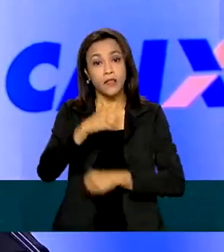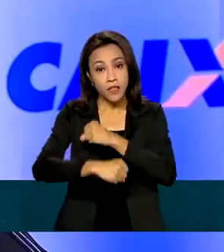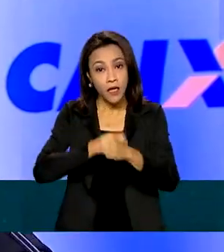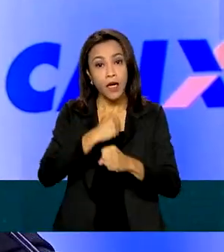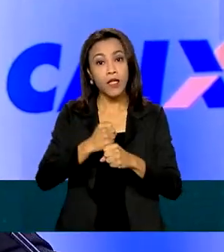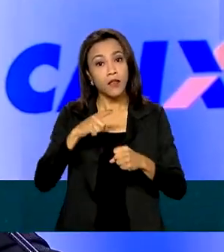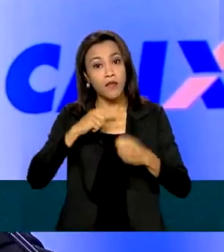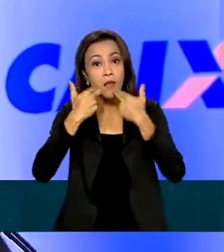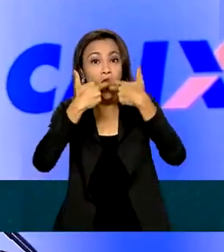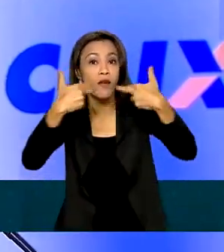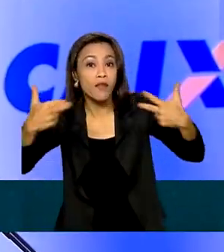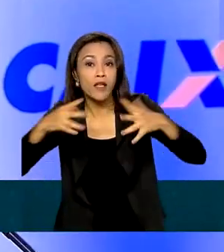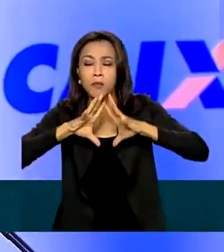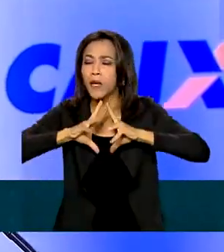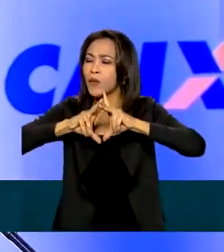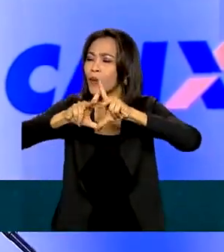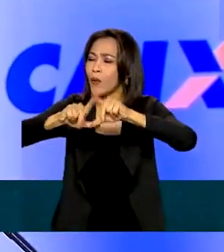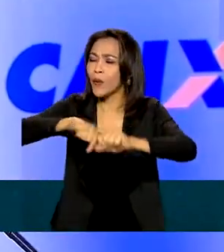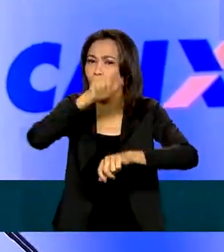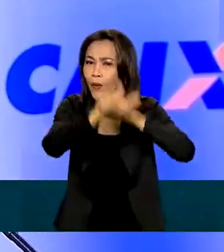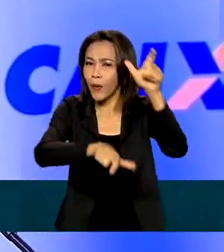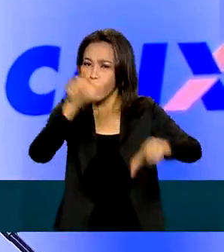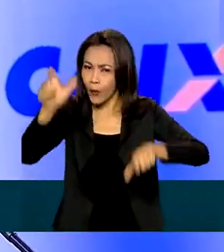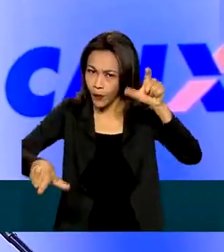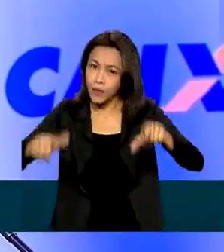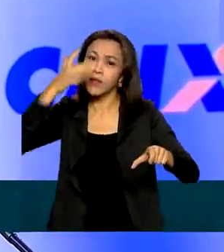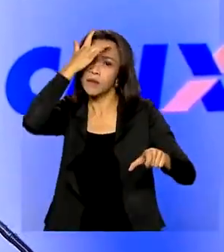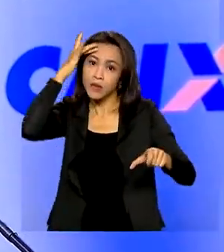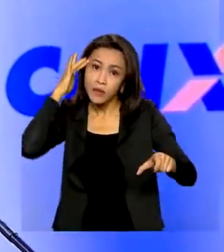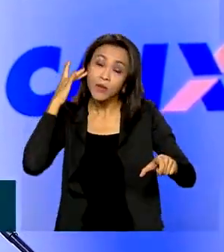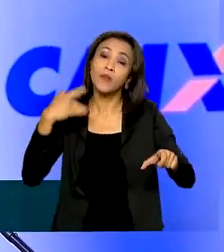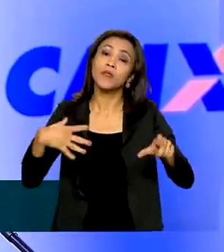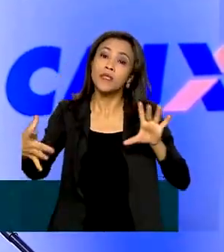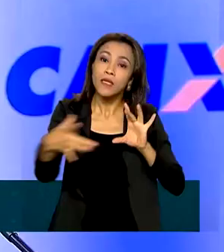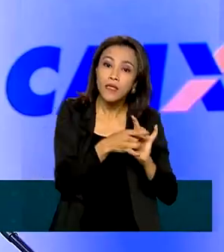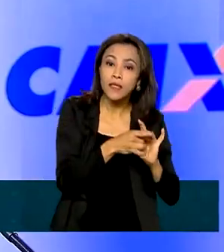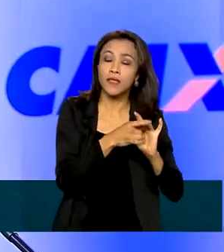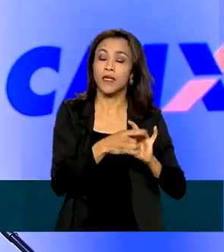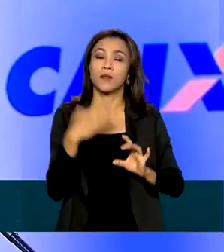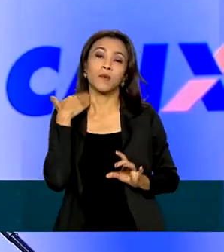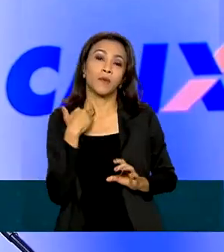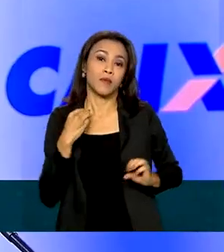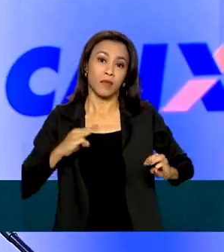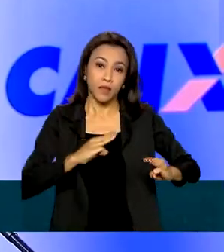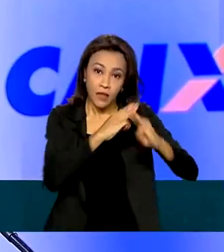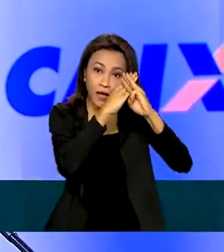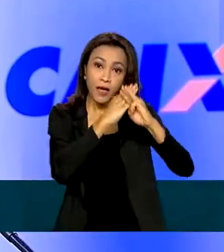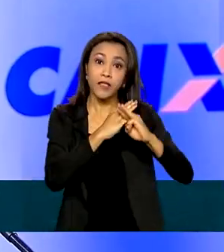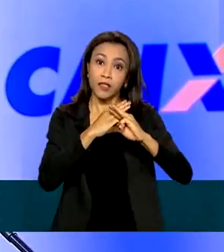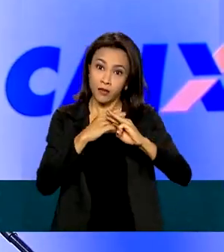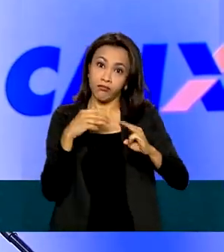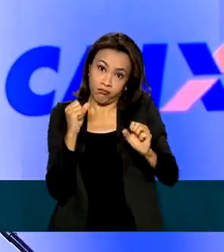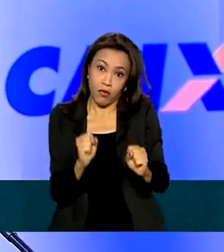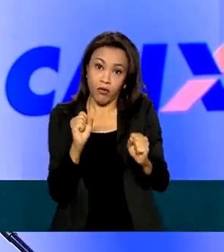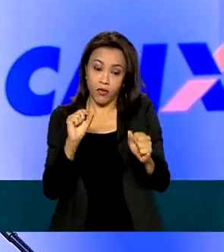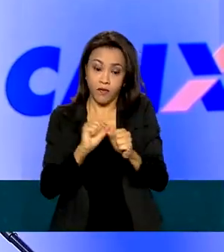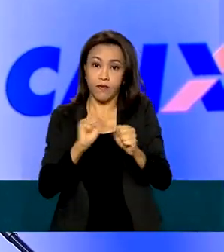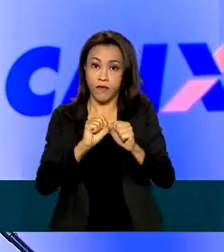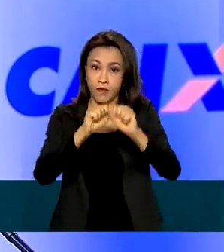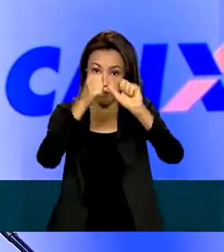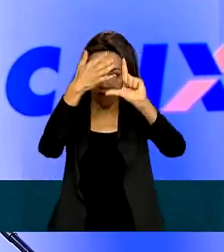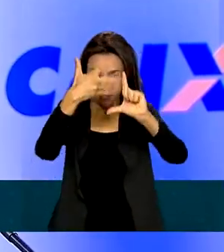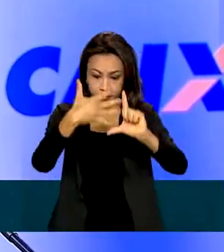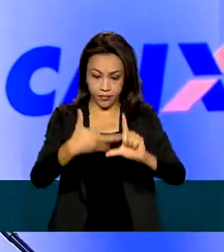disponibilizando para todos os clientes da Caixa um portal, um site para que ele possa, de forma online, fazer o seu pedido do